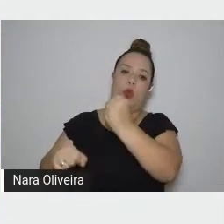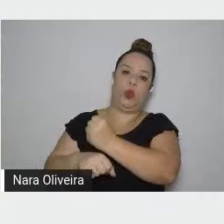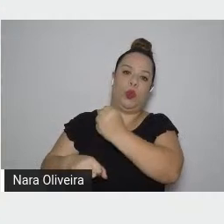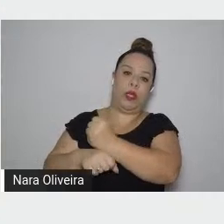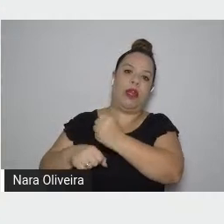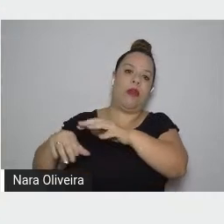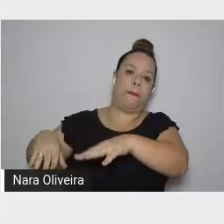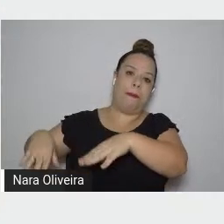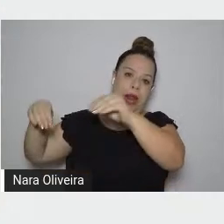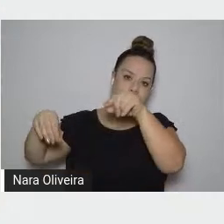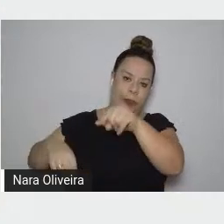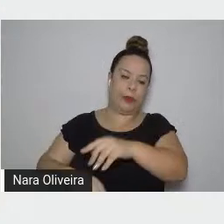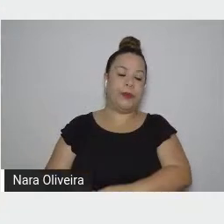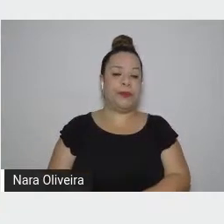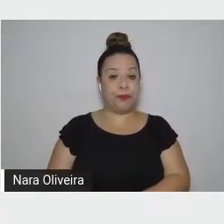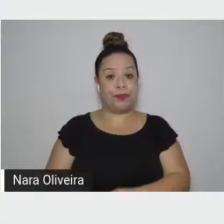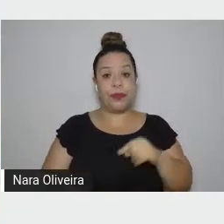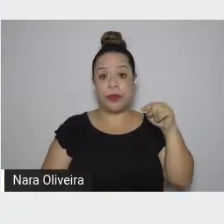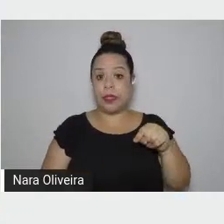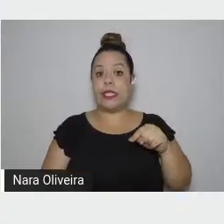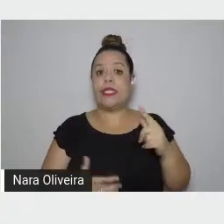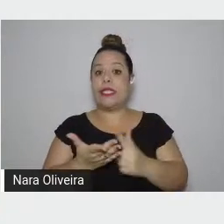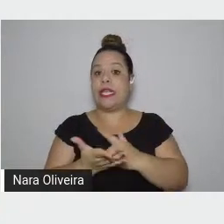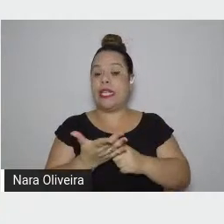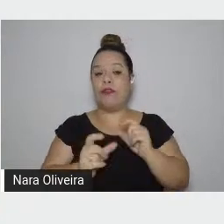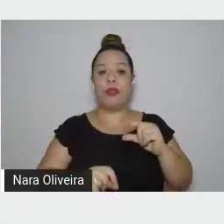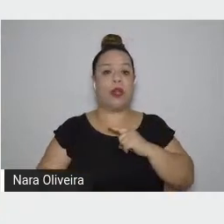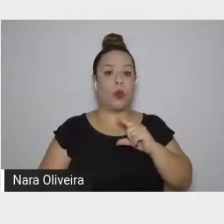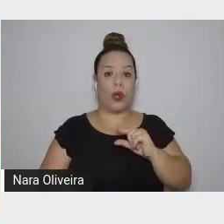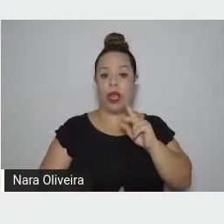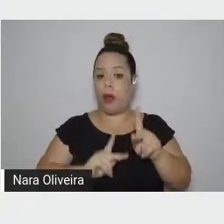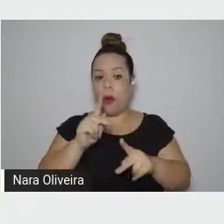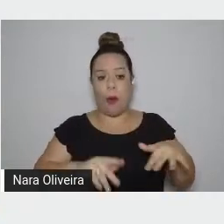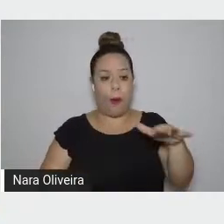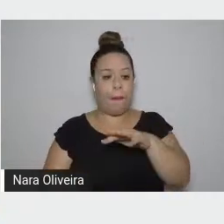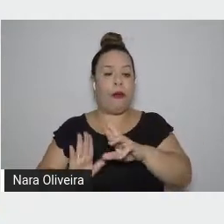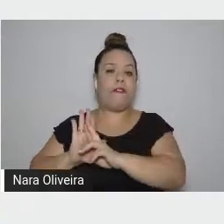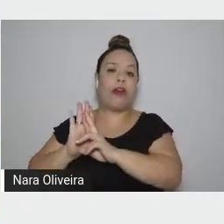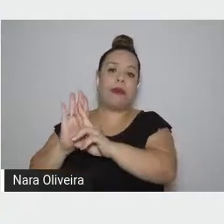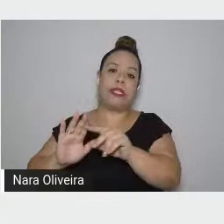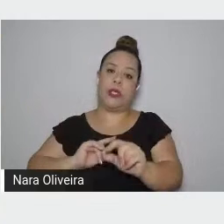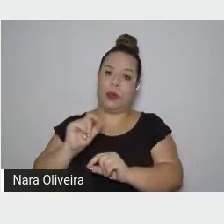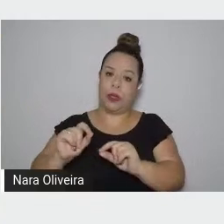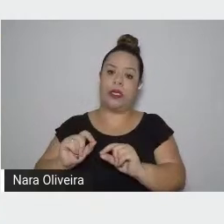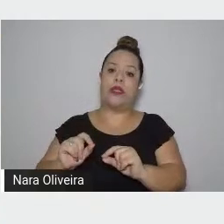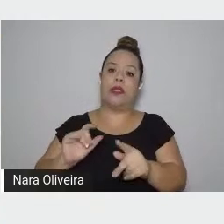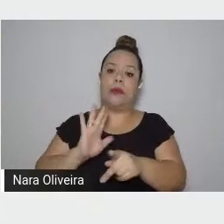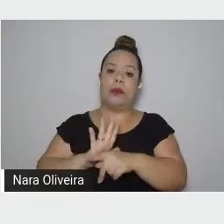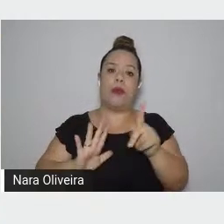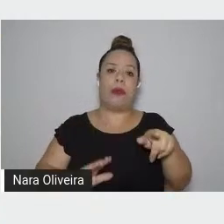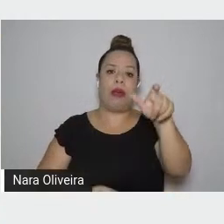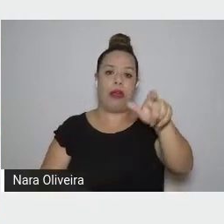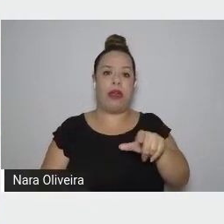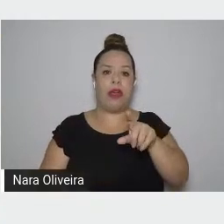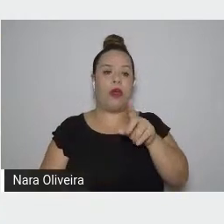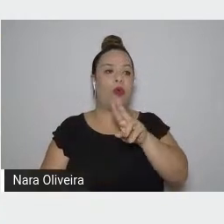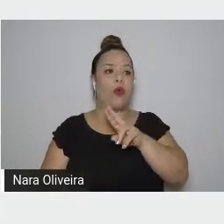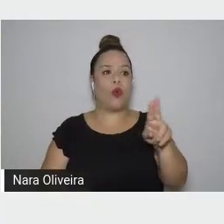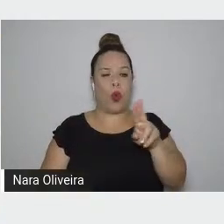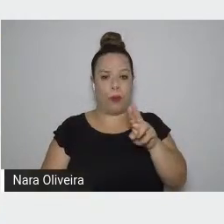nós temos o povo representado por Baltazar e Lirunda